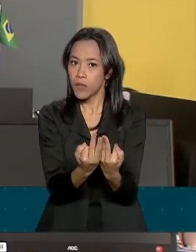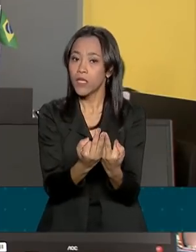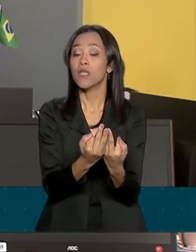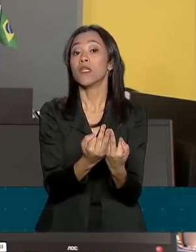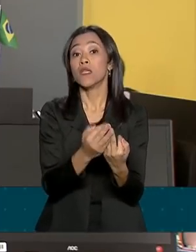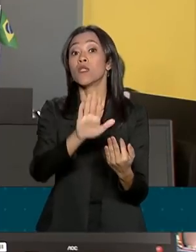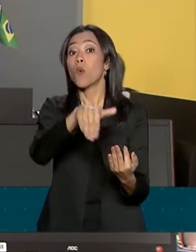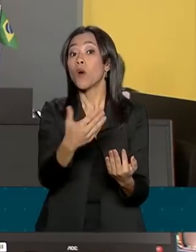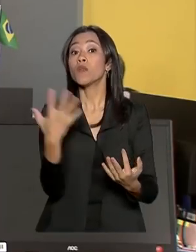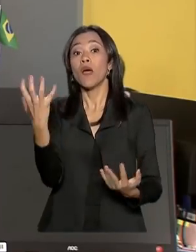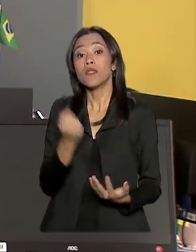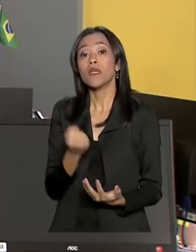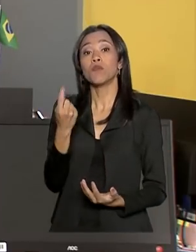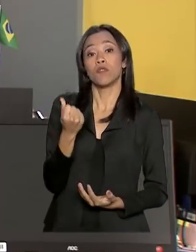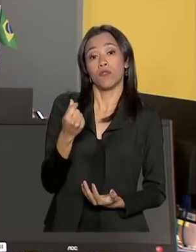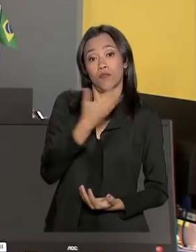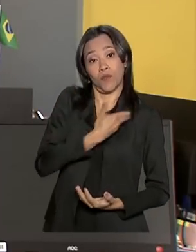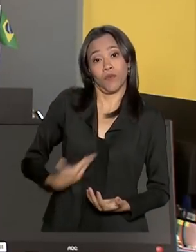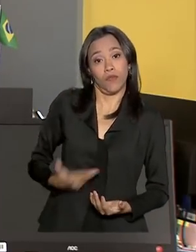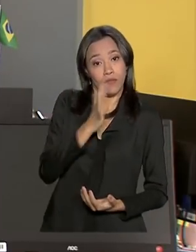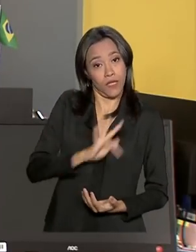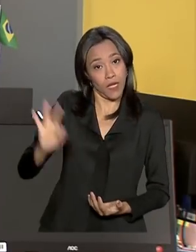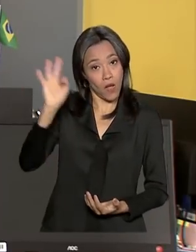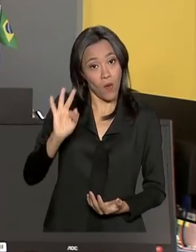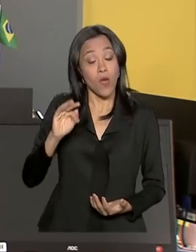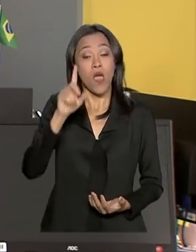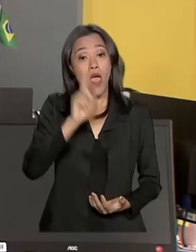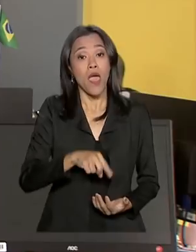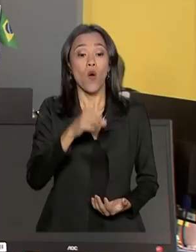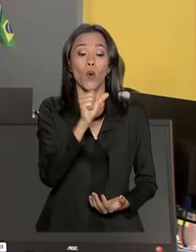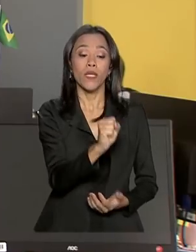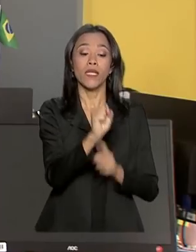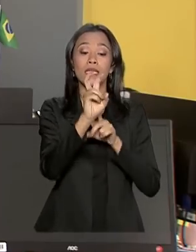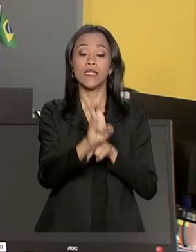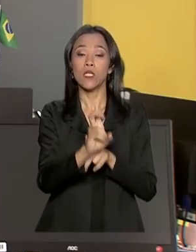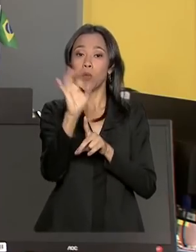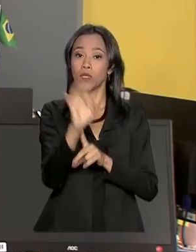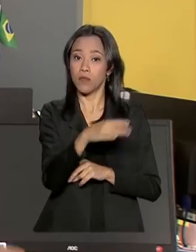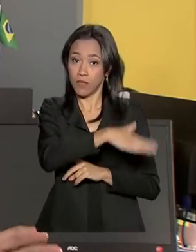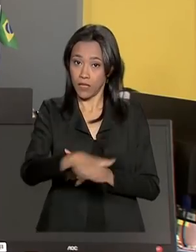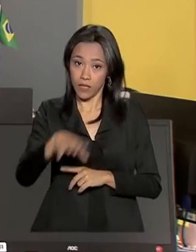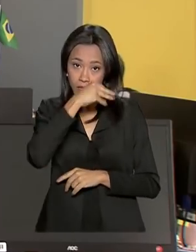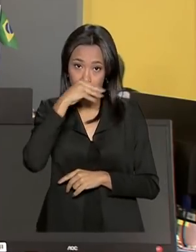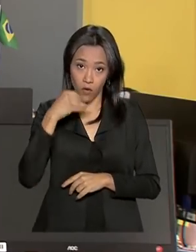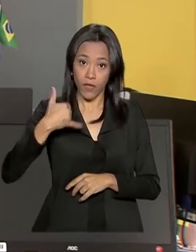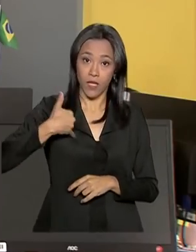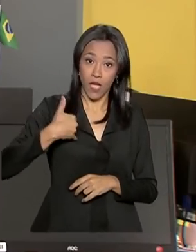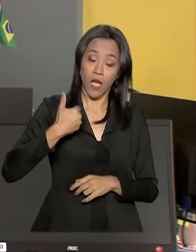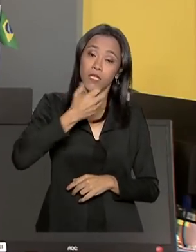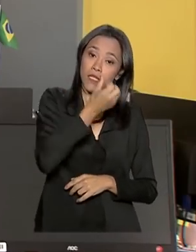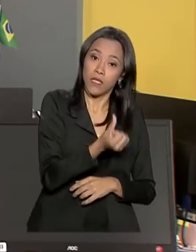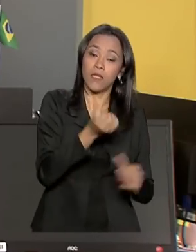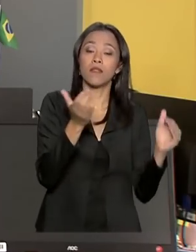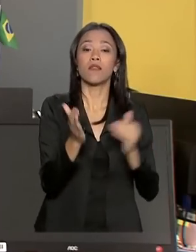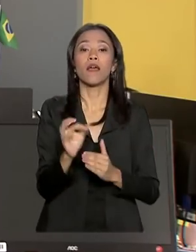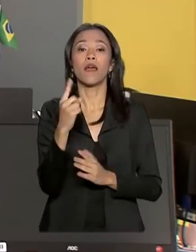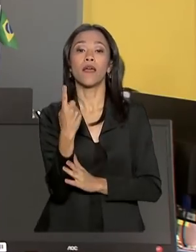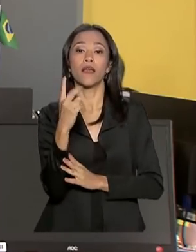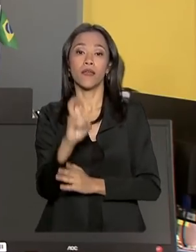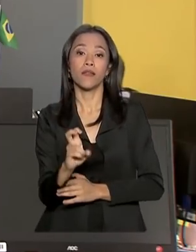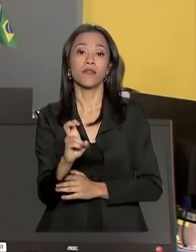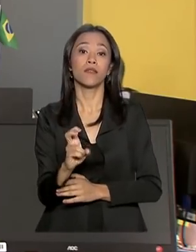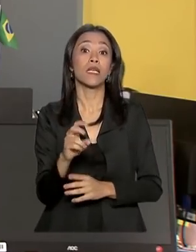ingressarem no programa do governo federal. O mínimo é de 85% para crianças e jovens de 6 a 15 anos e de